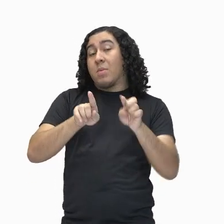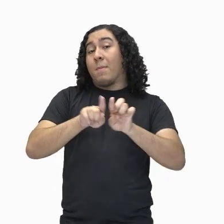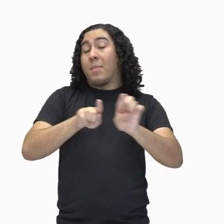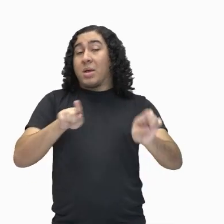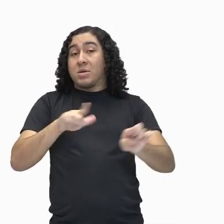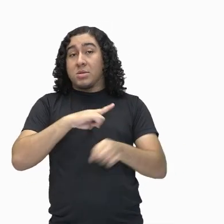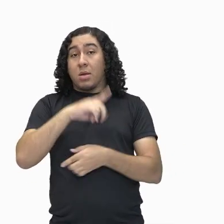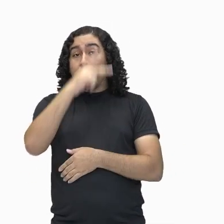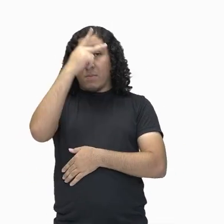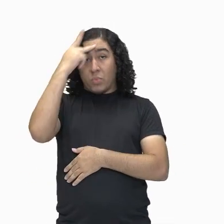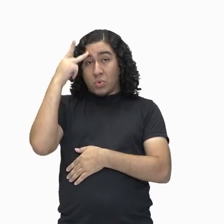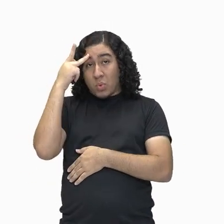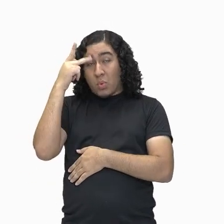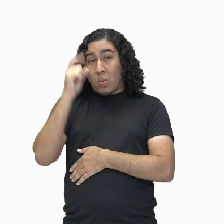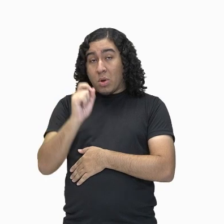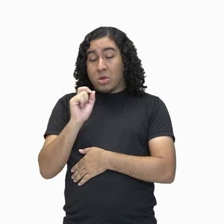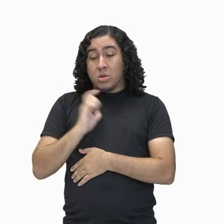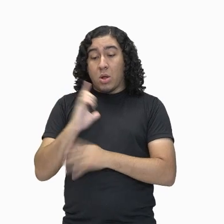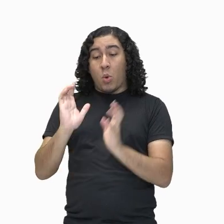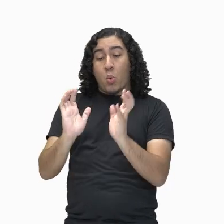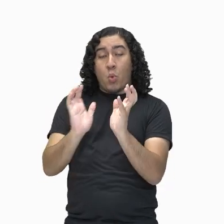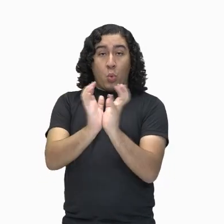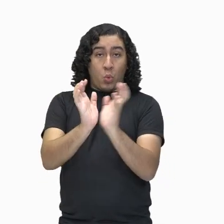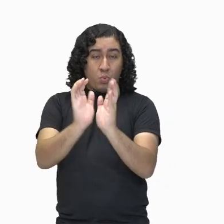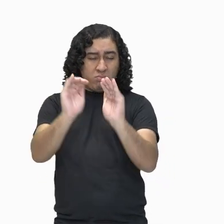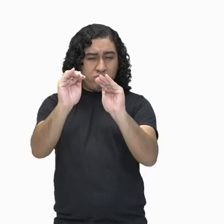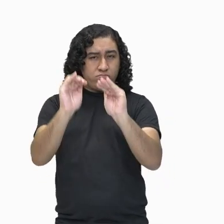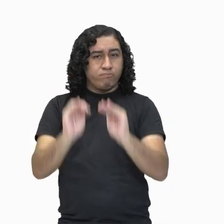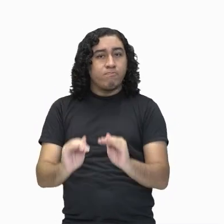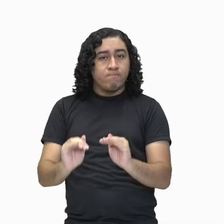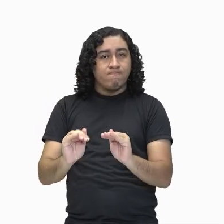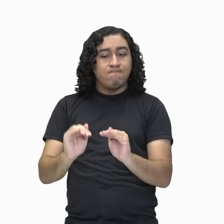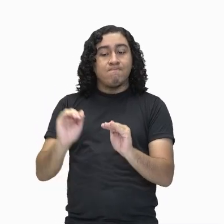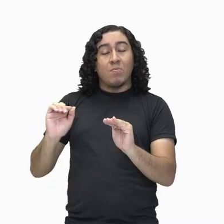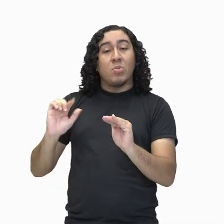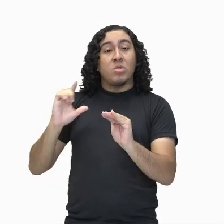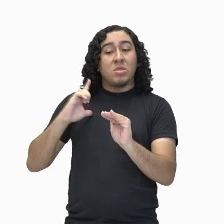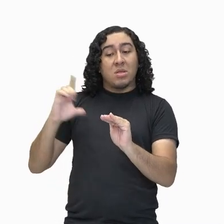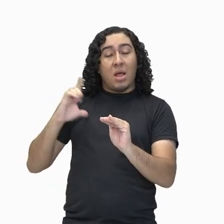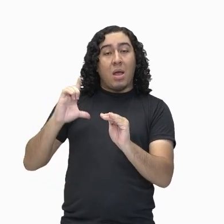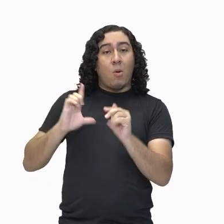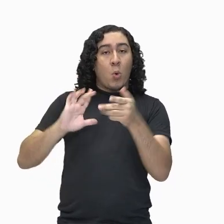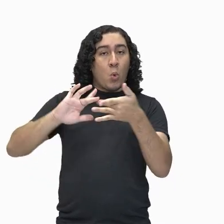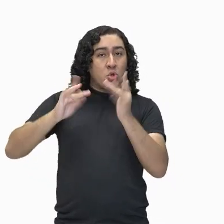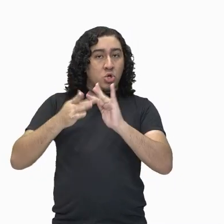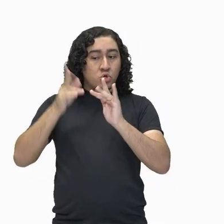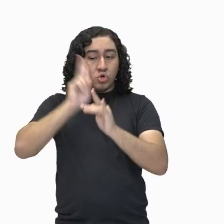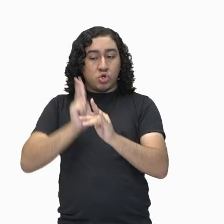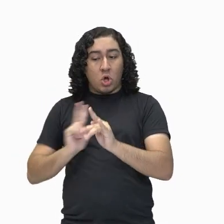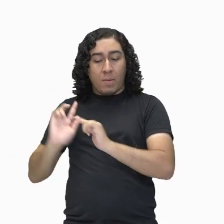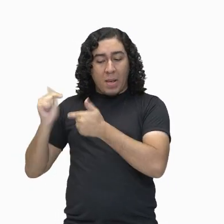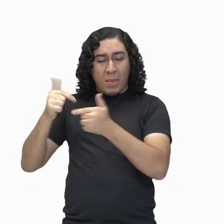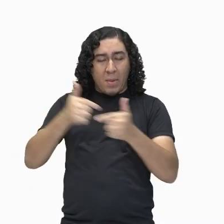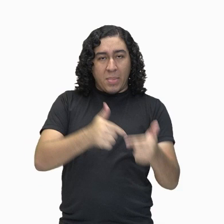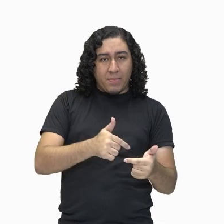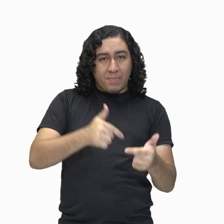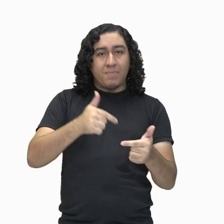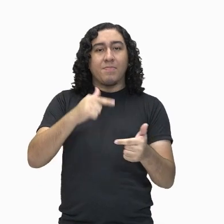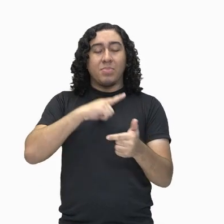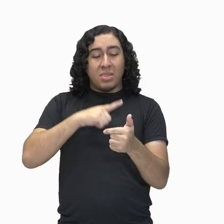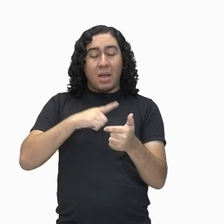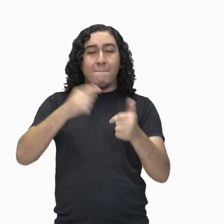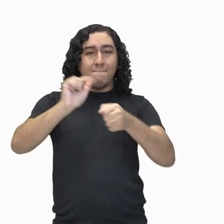integrantes de minorias historicamente negligenciadas. São aqueles grupos de